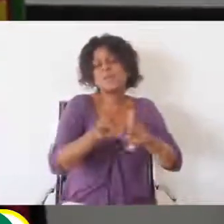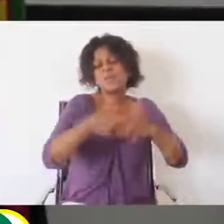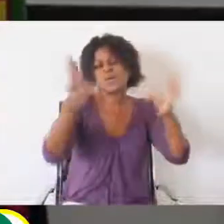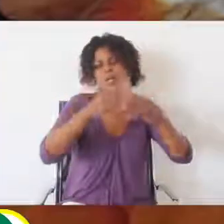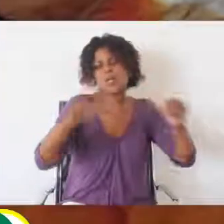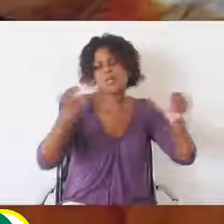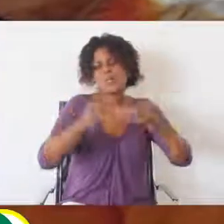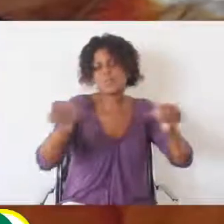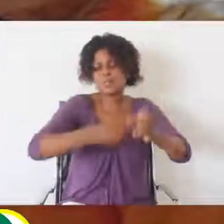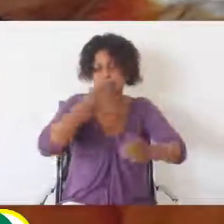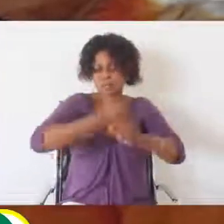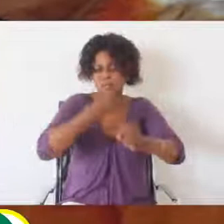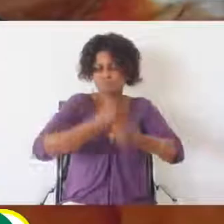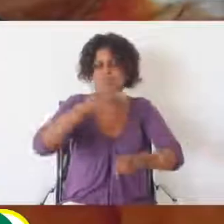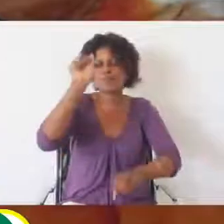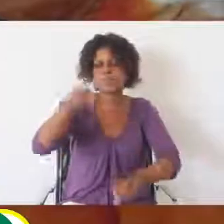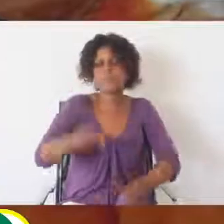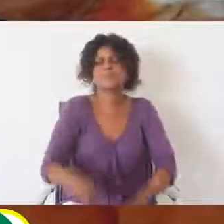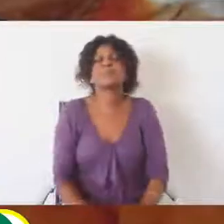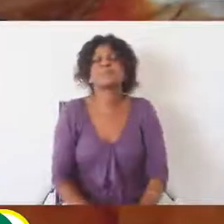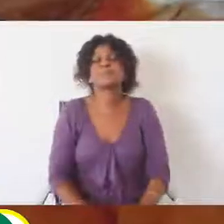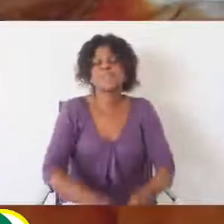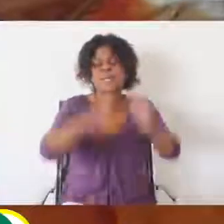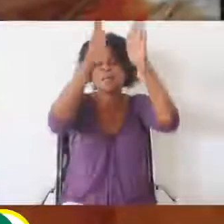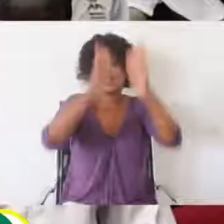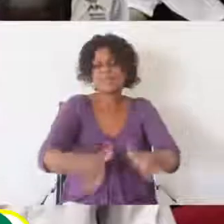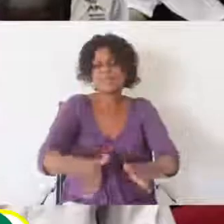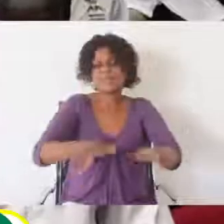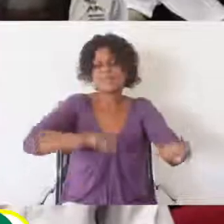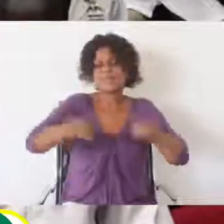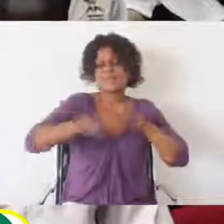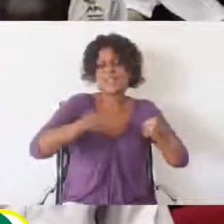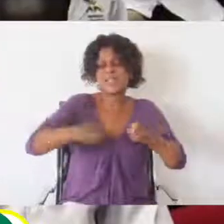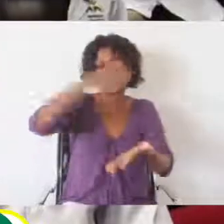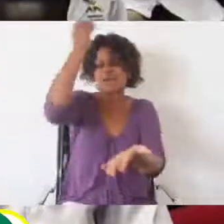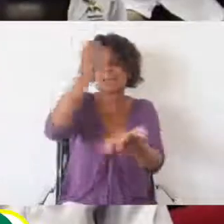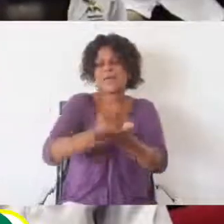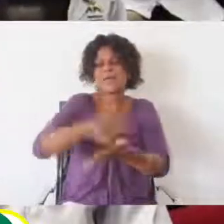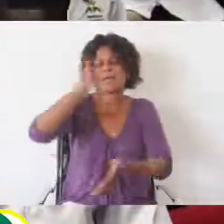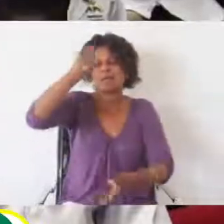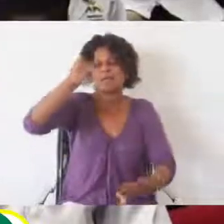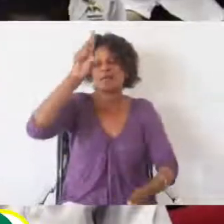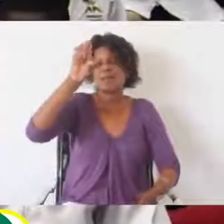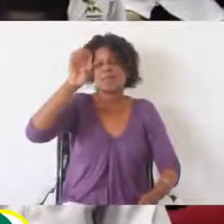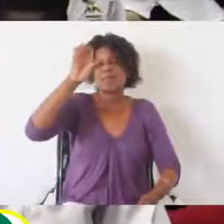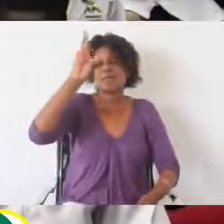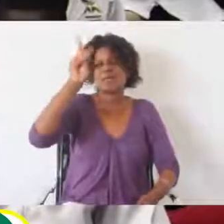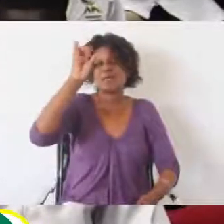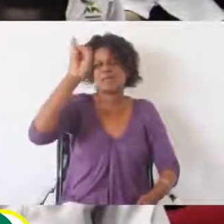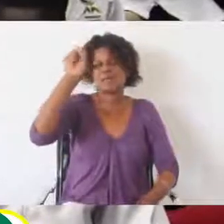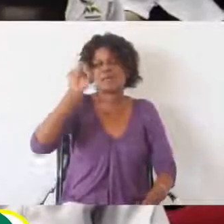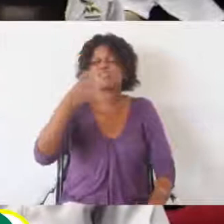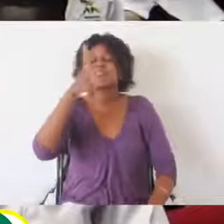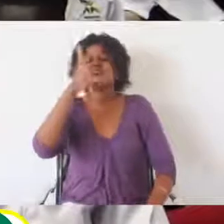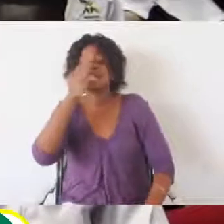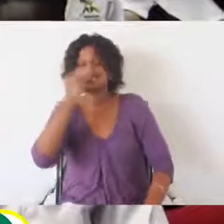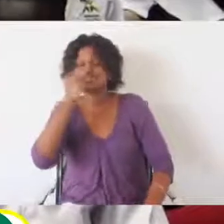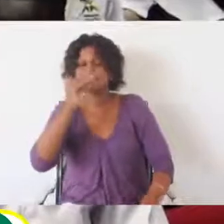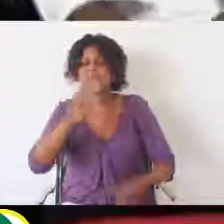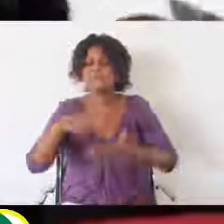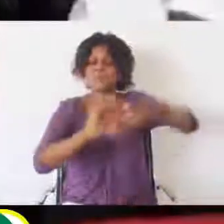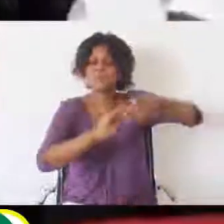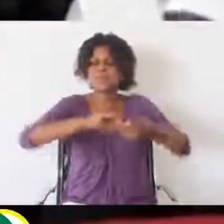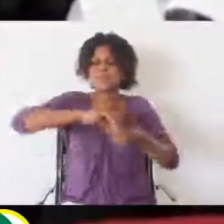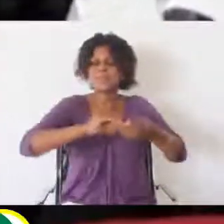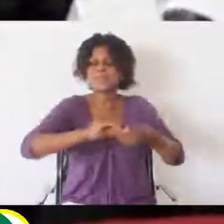proteção. O gestor da marca Médice Farmacêutica, Dr. Miguel Souza, falou da longa parceria de mais